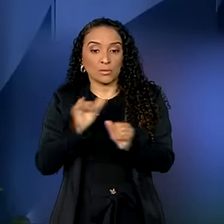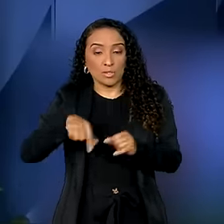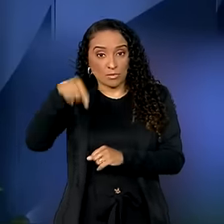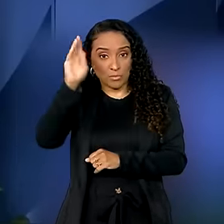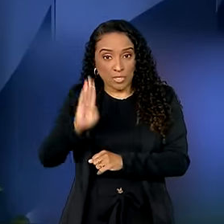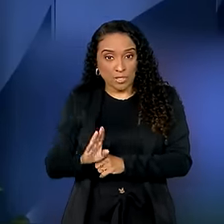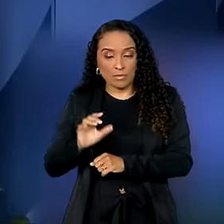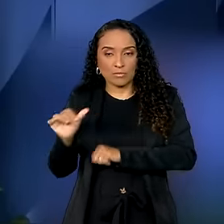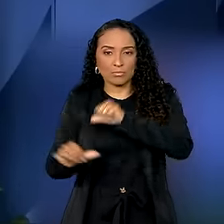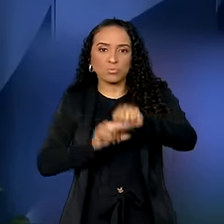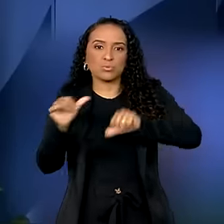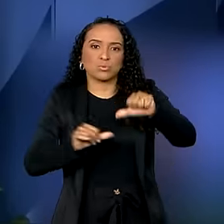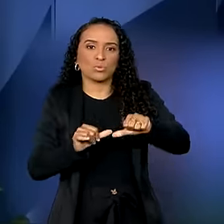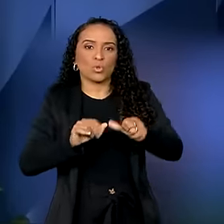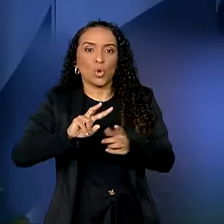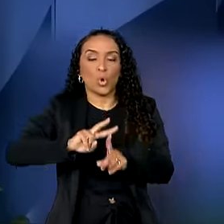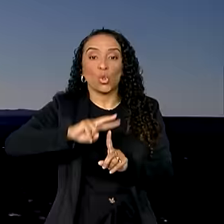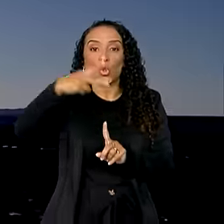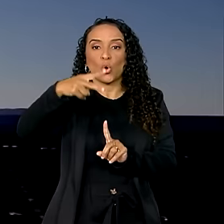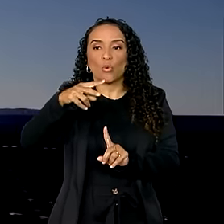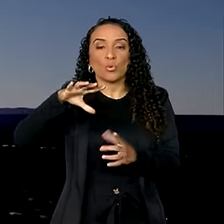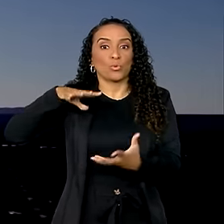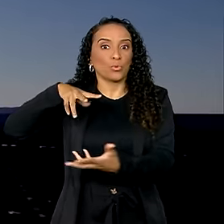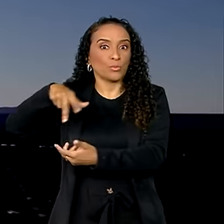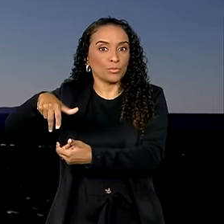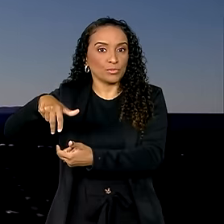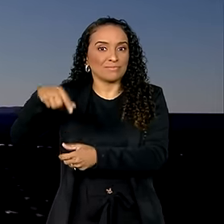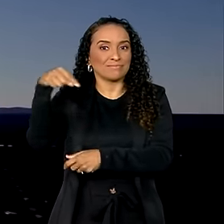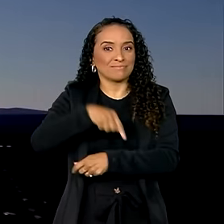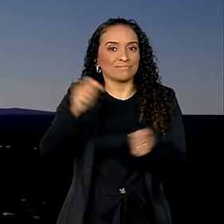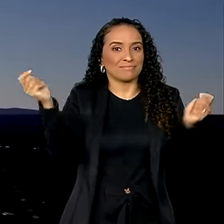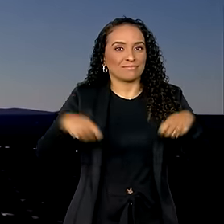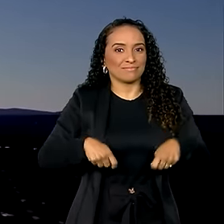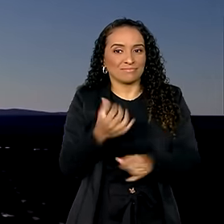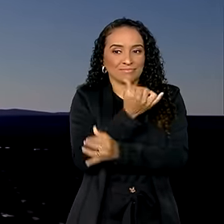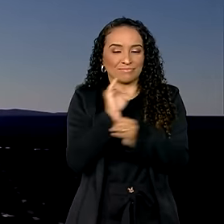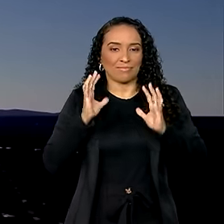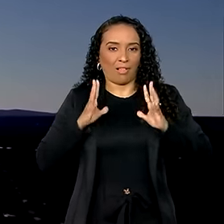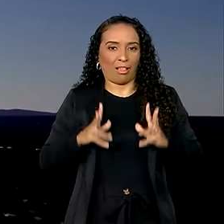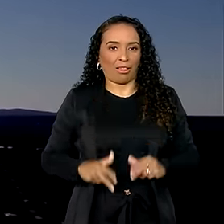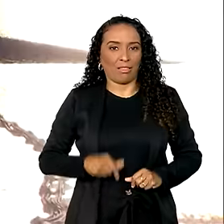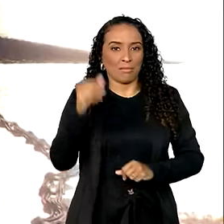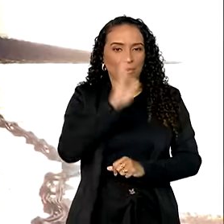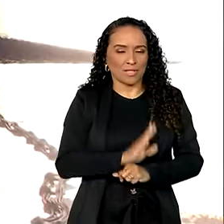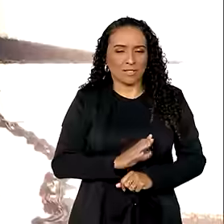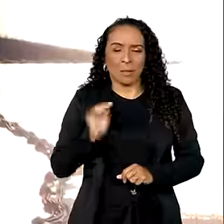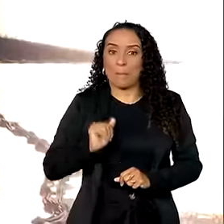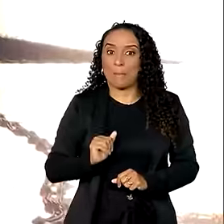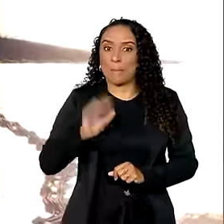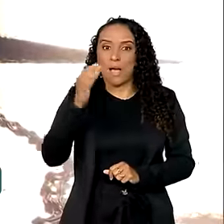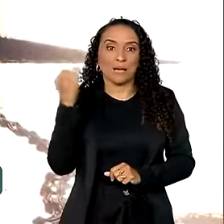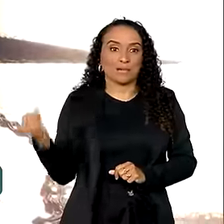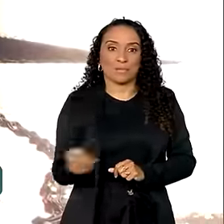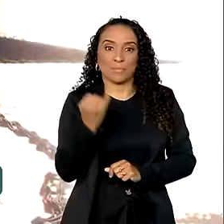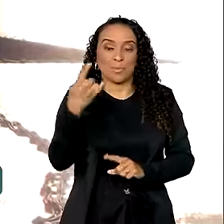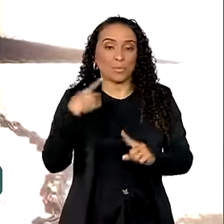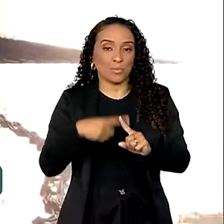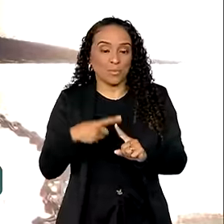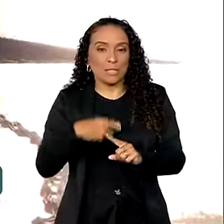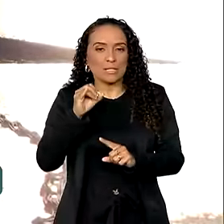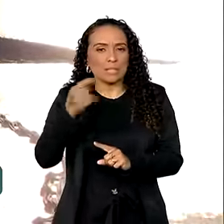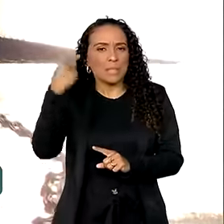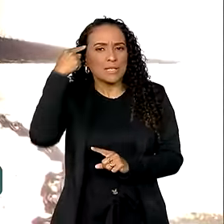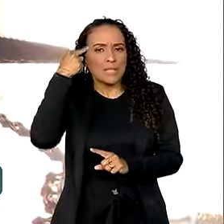é renovável, mais que o dobro da média global. E esse potencial de energia límpia do país é ainda mais relevante se